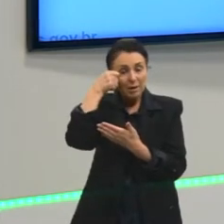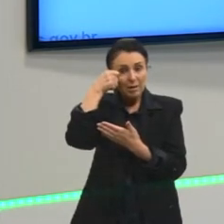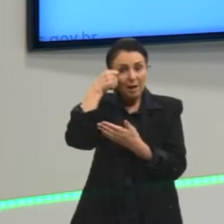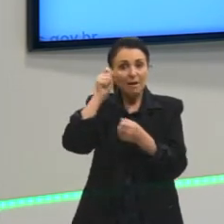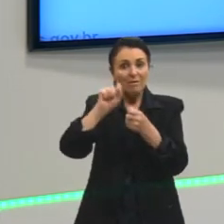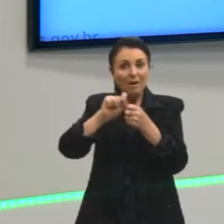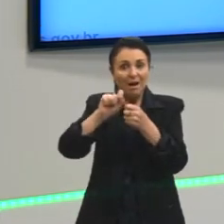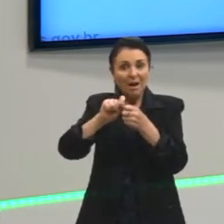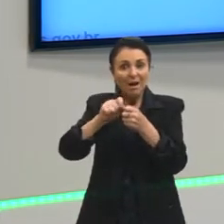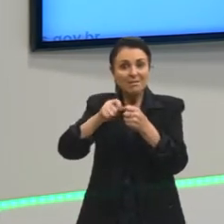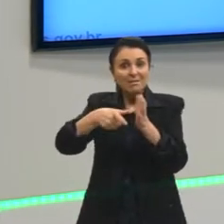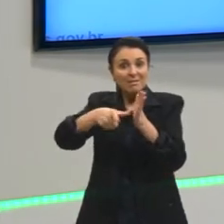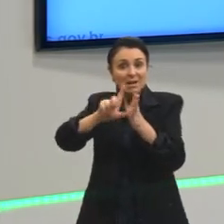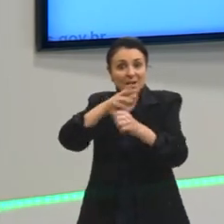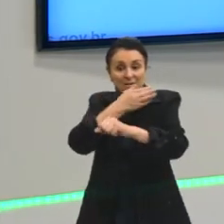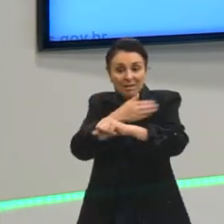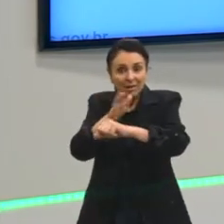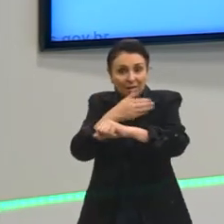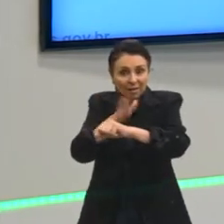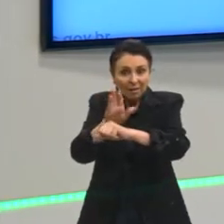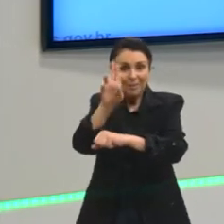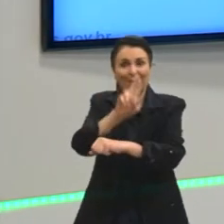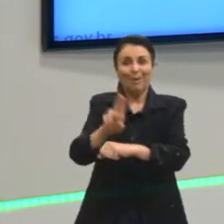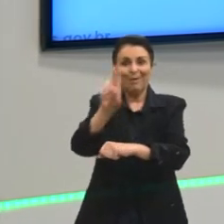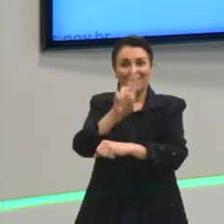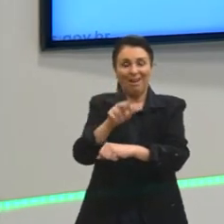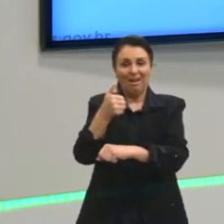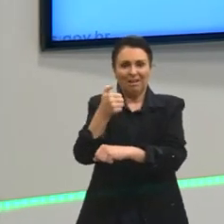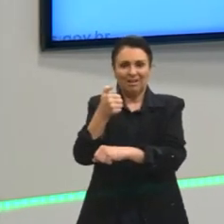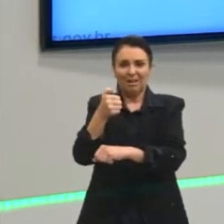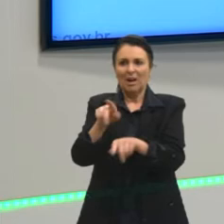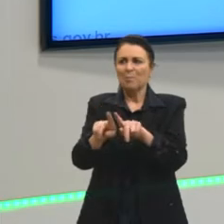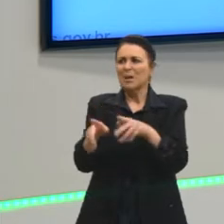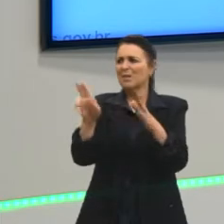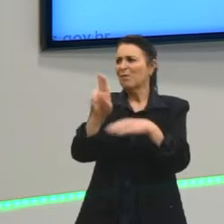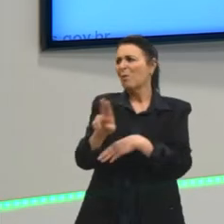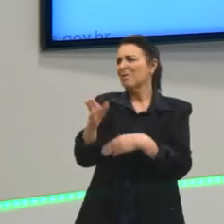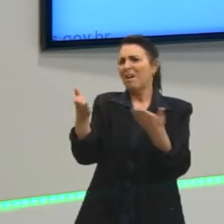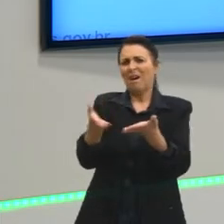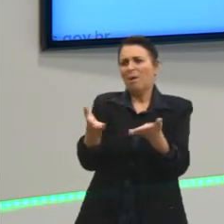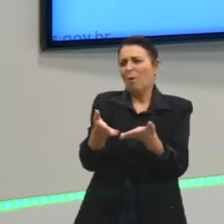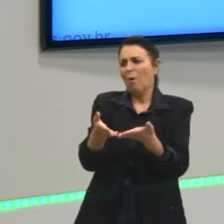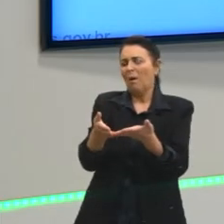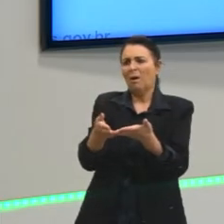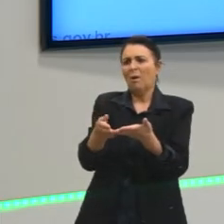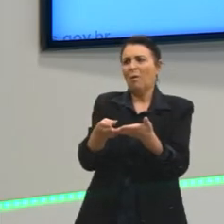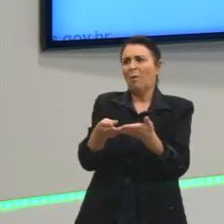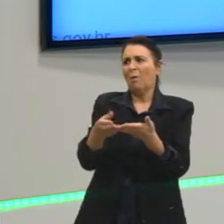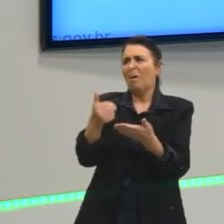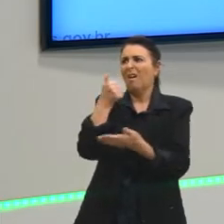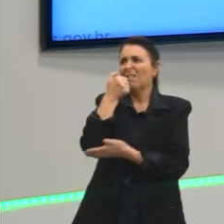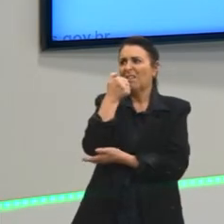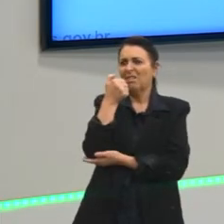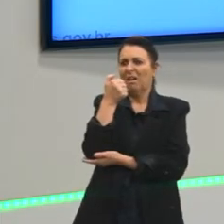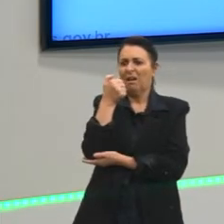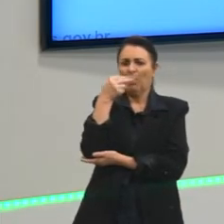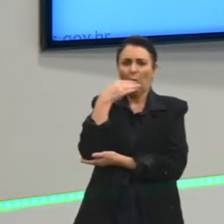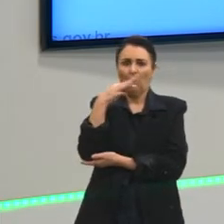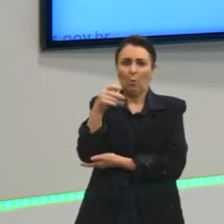agora com a caneta que tu vai usar no dia. Ah, professor, mas eu vou escrever agora de caneta azul. Cara,